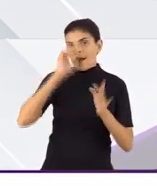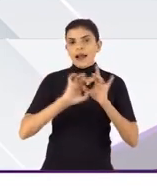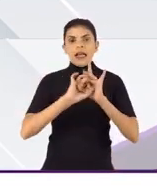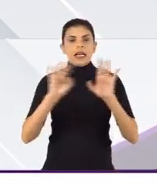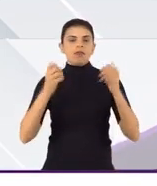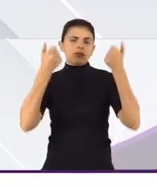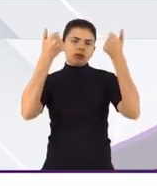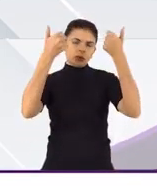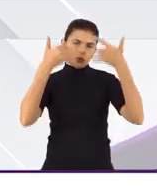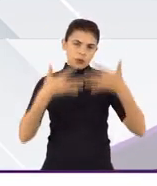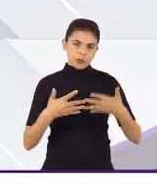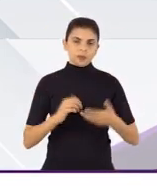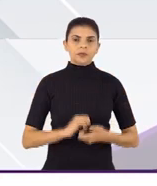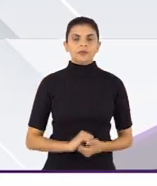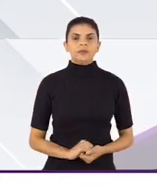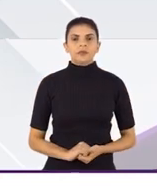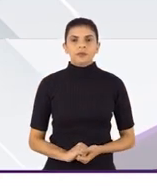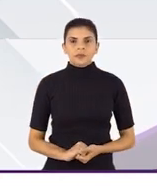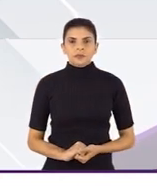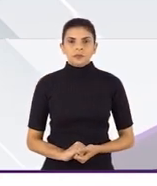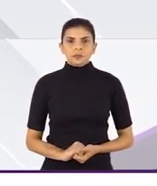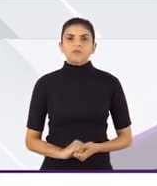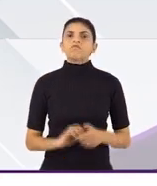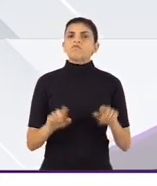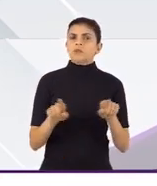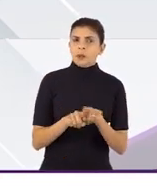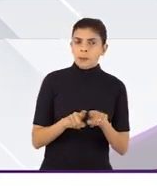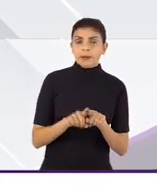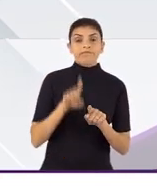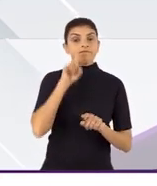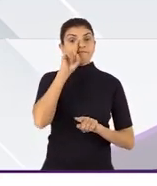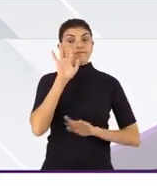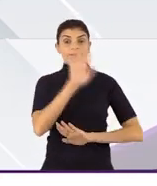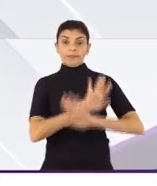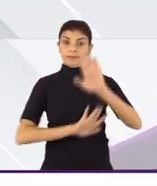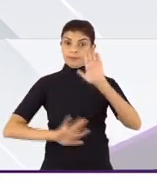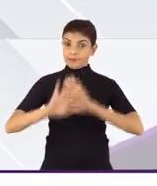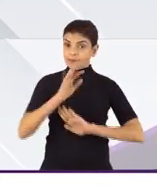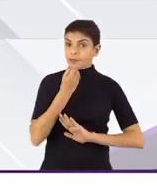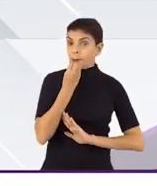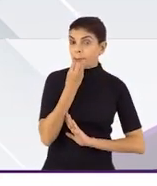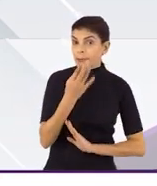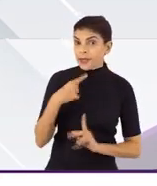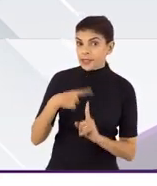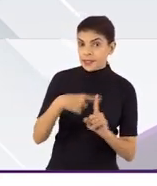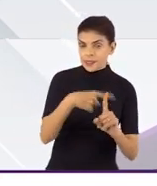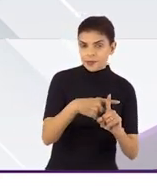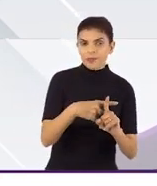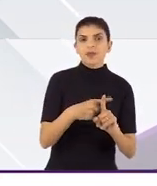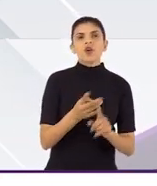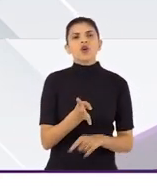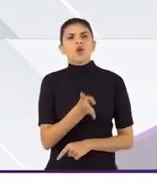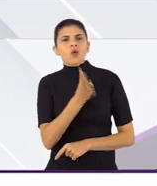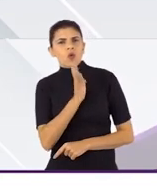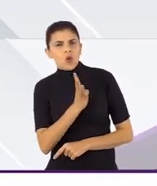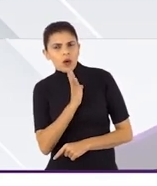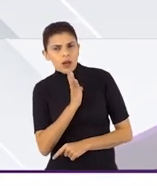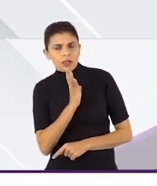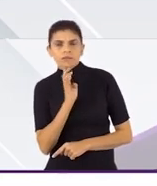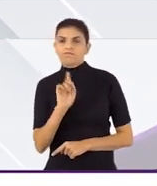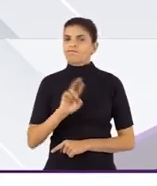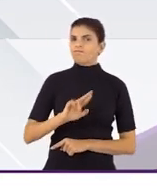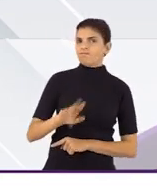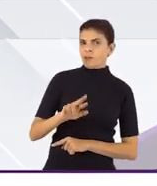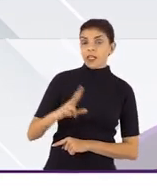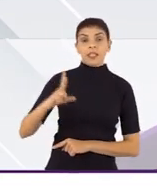consentimento livre e esclarecido. Ponderar entre riscos e benefícios, tanto conhecidos